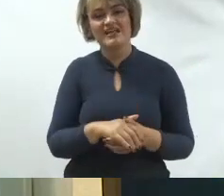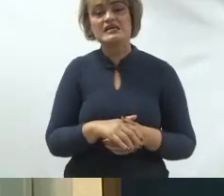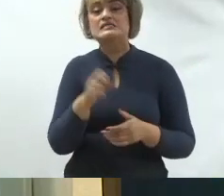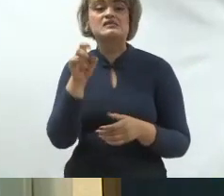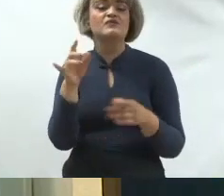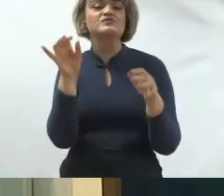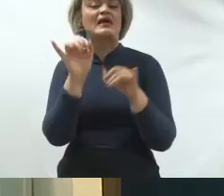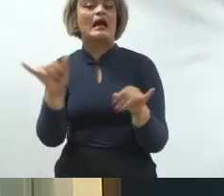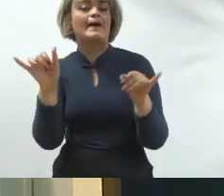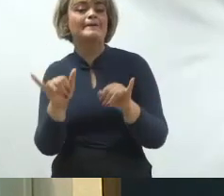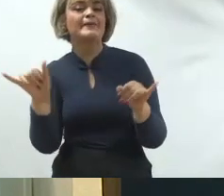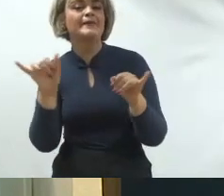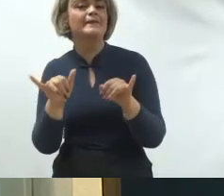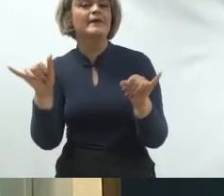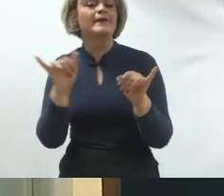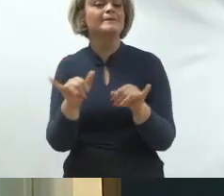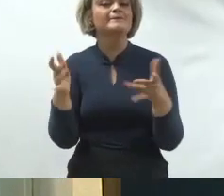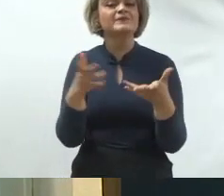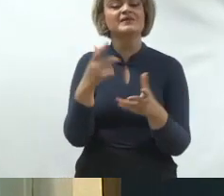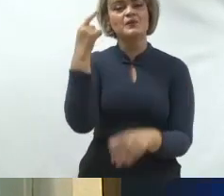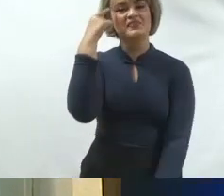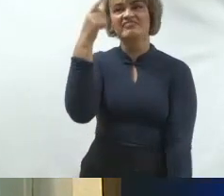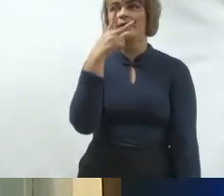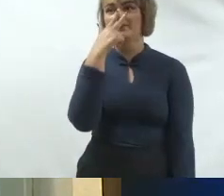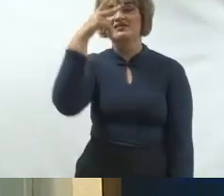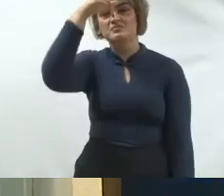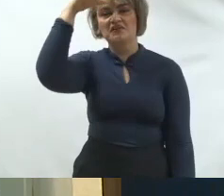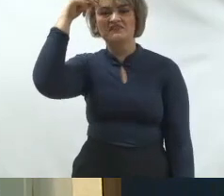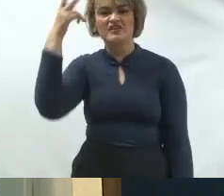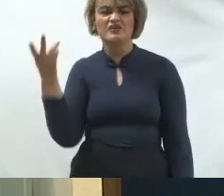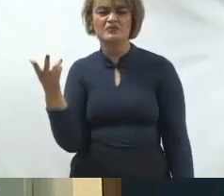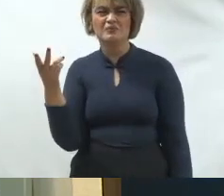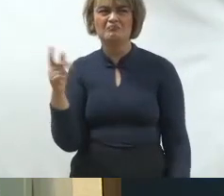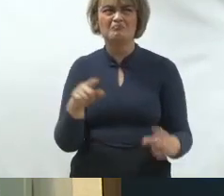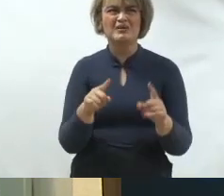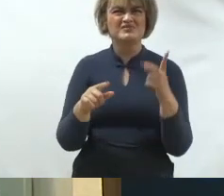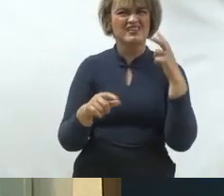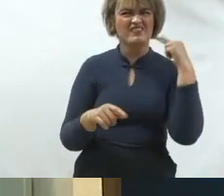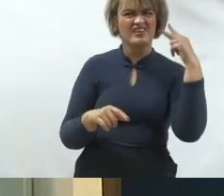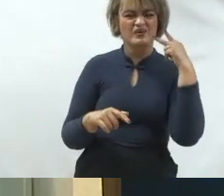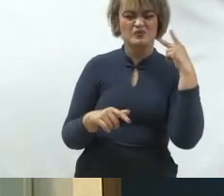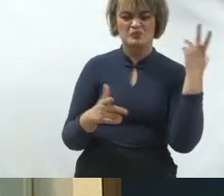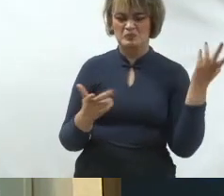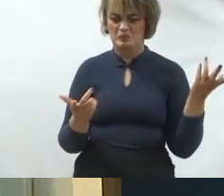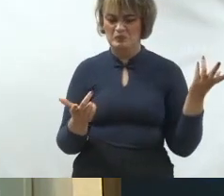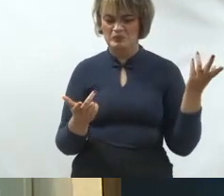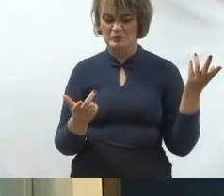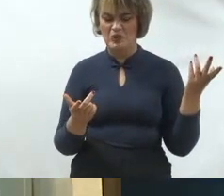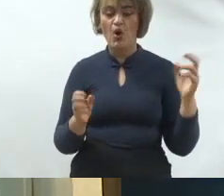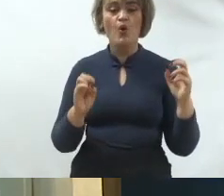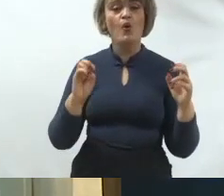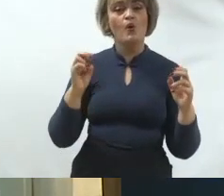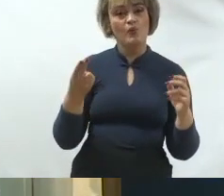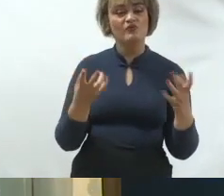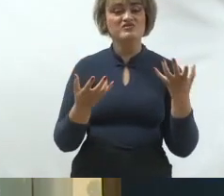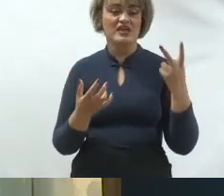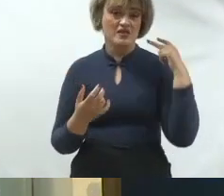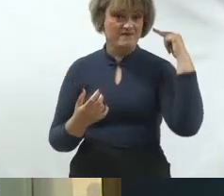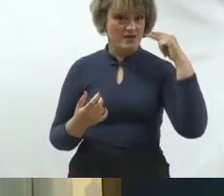campanha de vereador com discurso de prefeito. Ou então, contrário, você vai para a campanha de